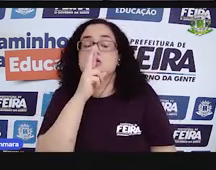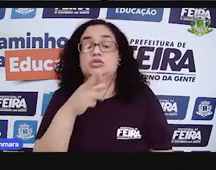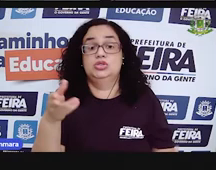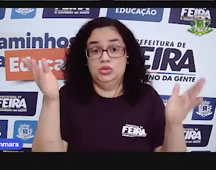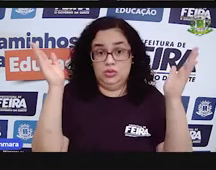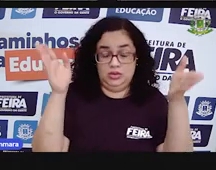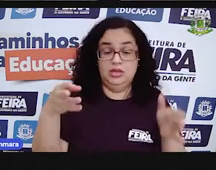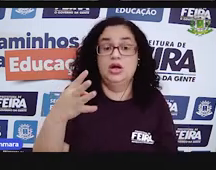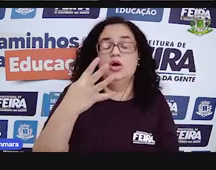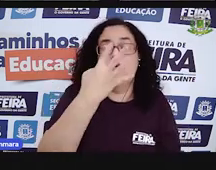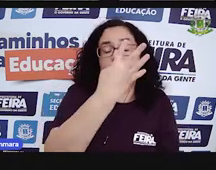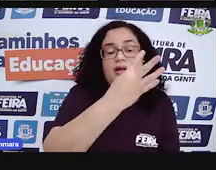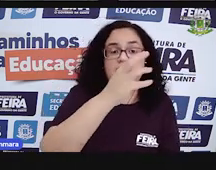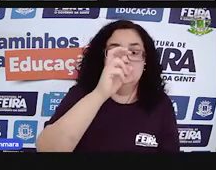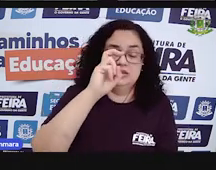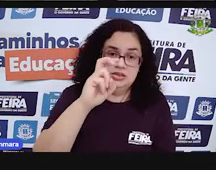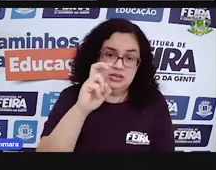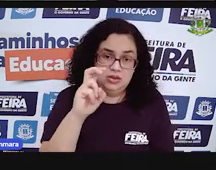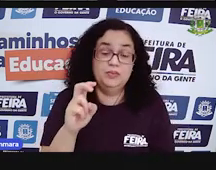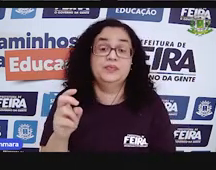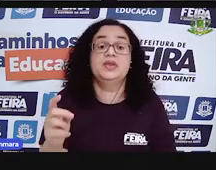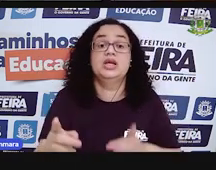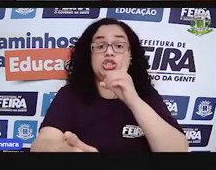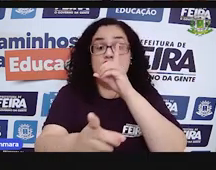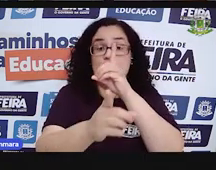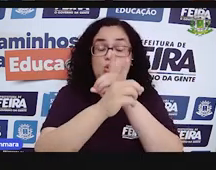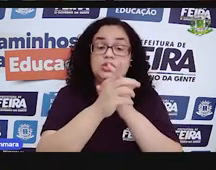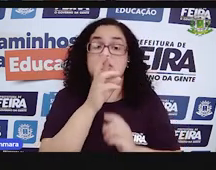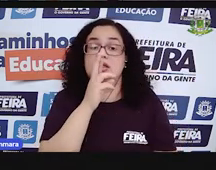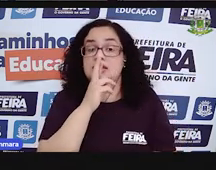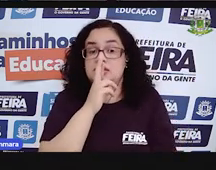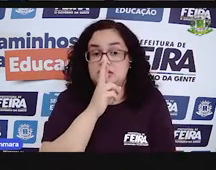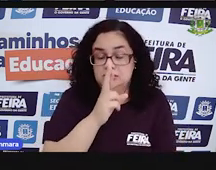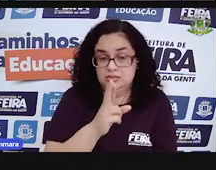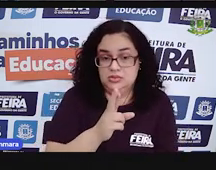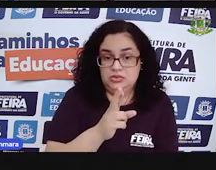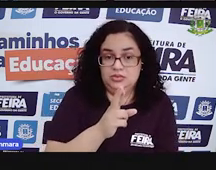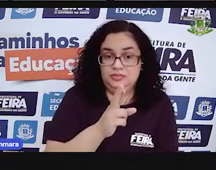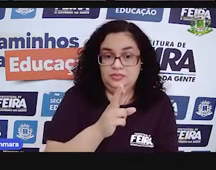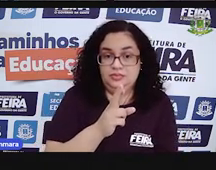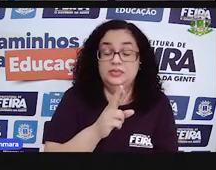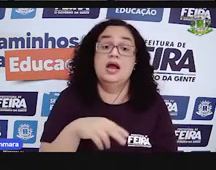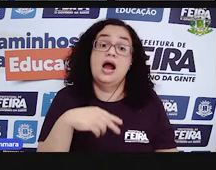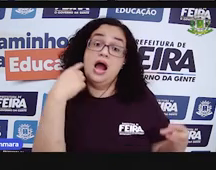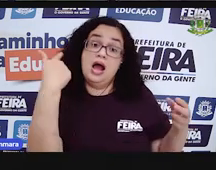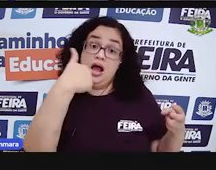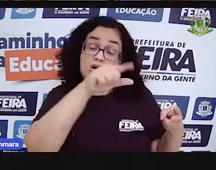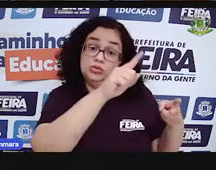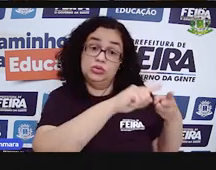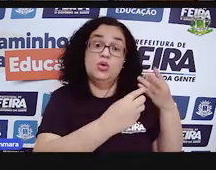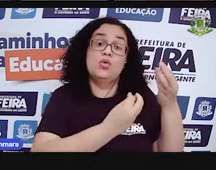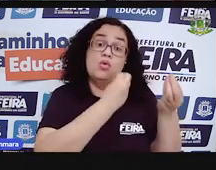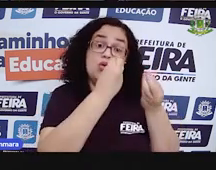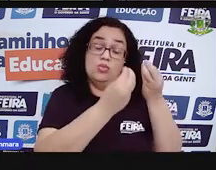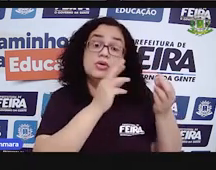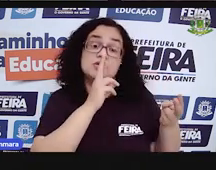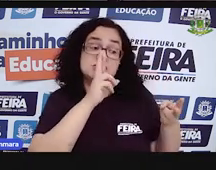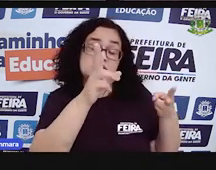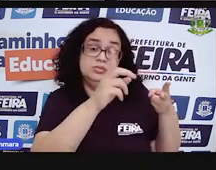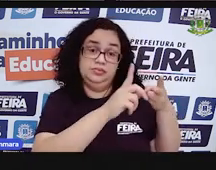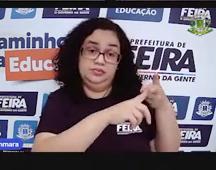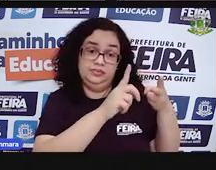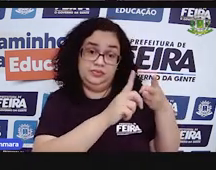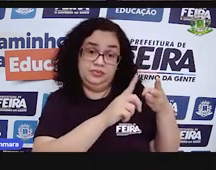menos 45 e a gente acha isso. É uma forma. A outra forma que é a forma que vai